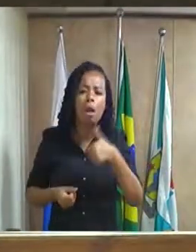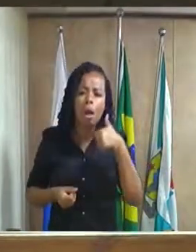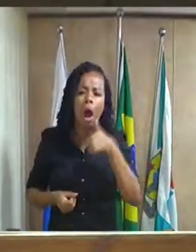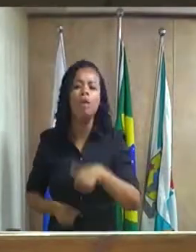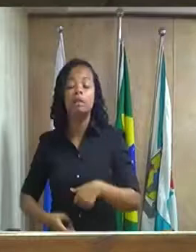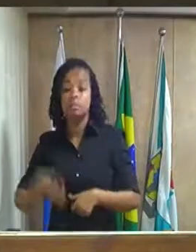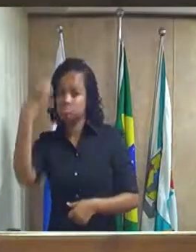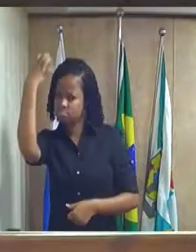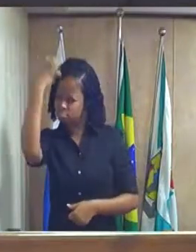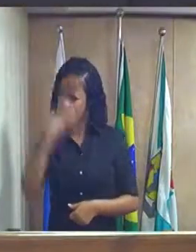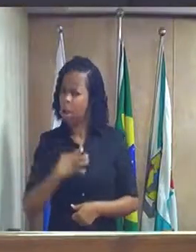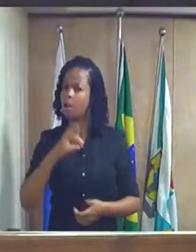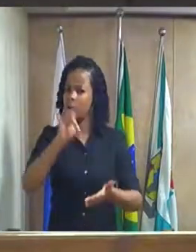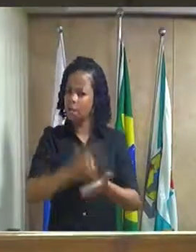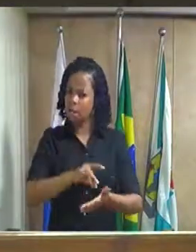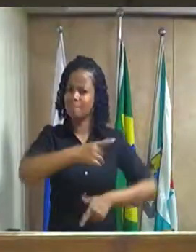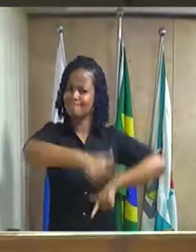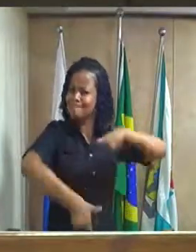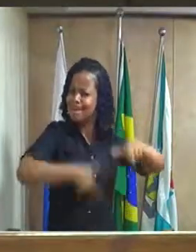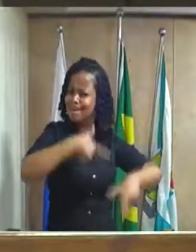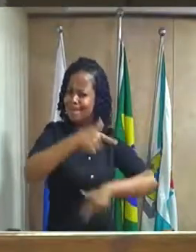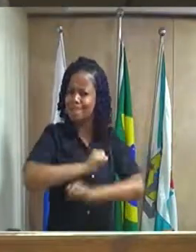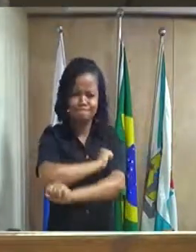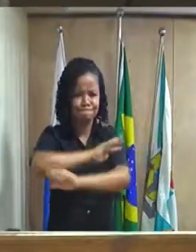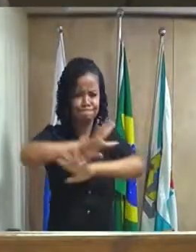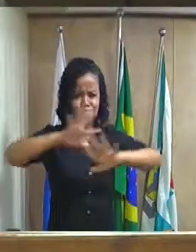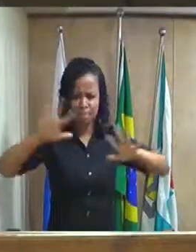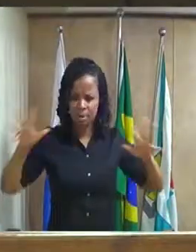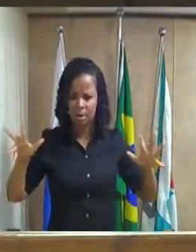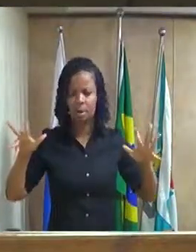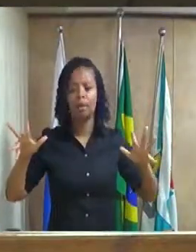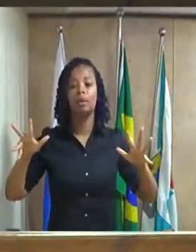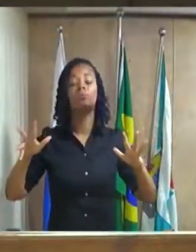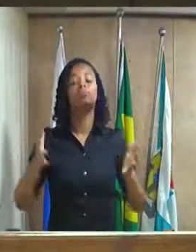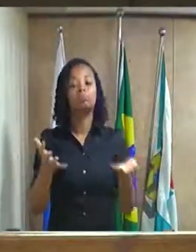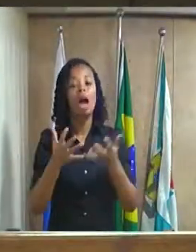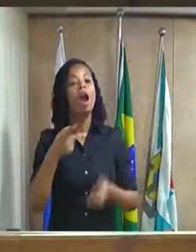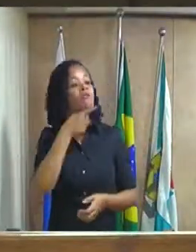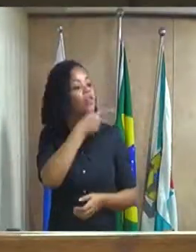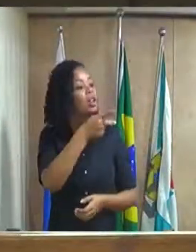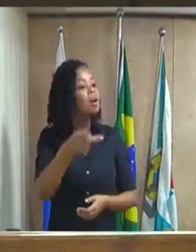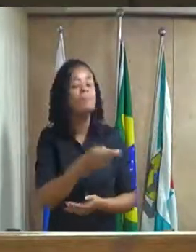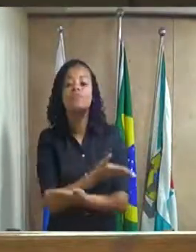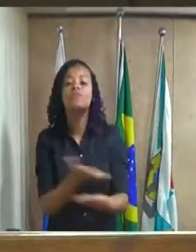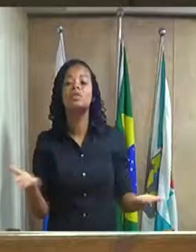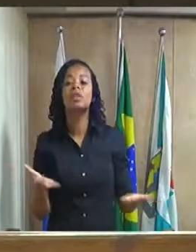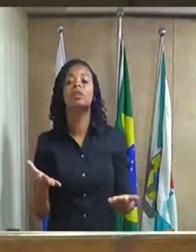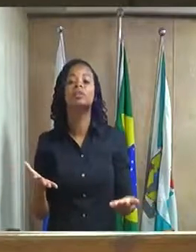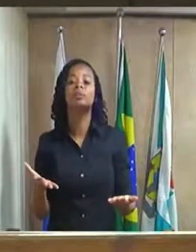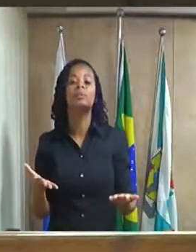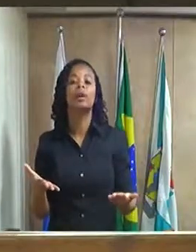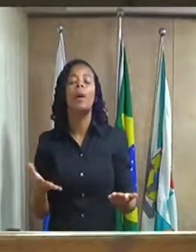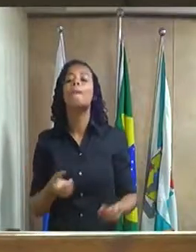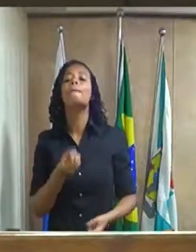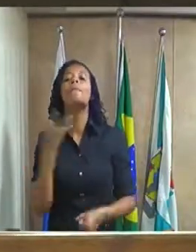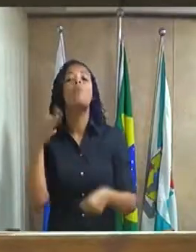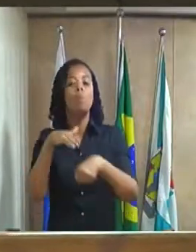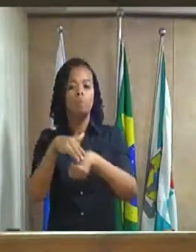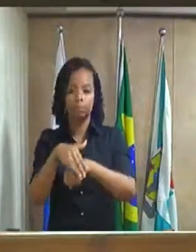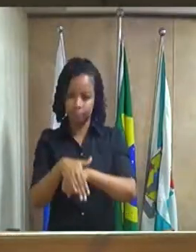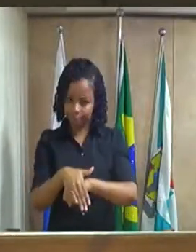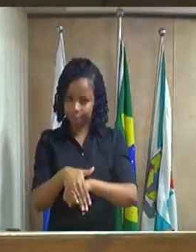sérios, trabalhadores e transparentes, eu deixo aqui para vocês, vereador Ivan, um boa noite,